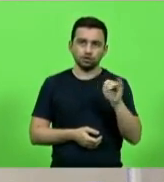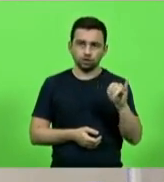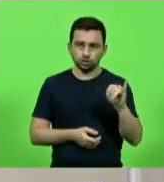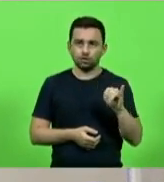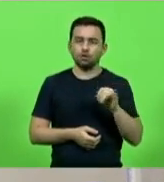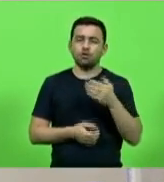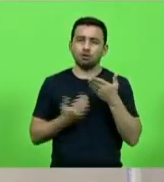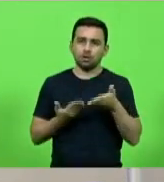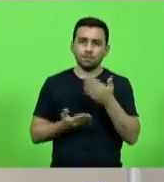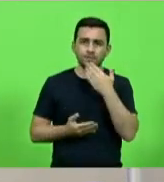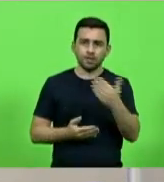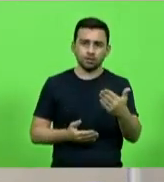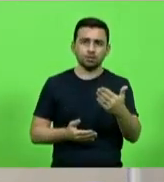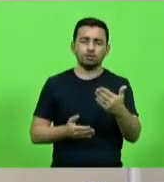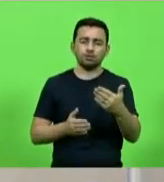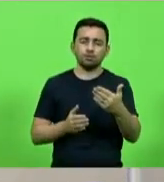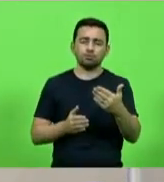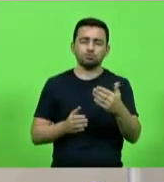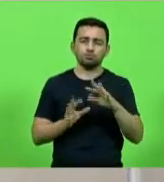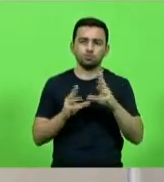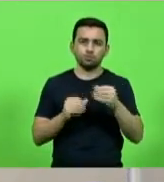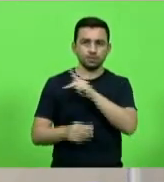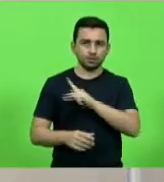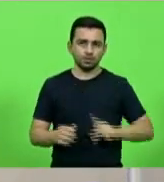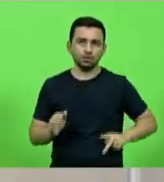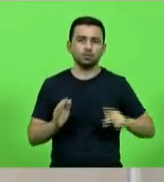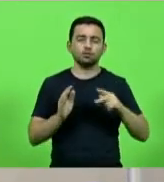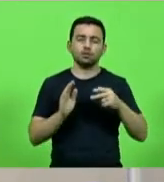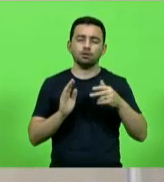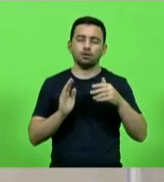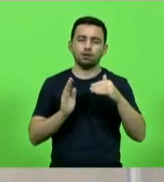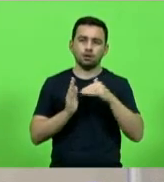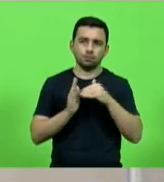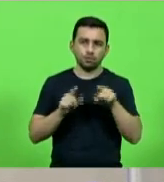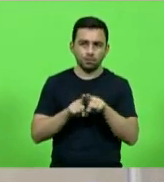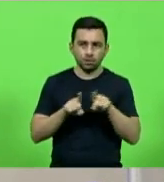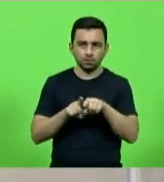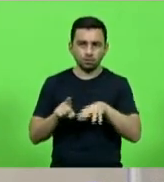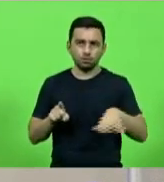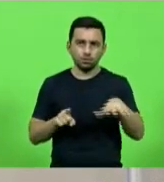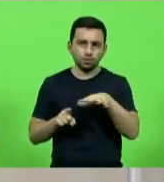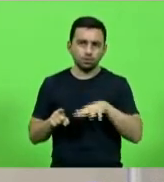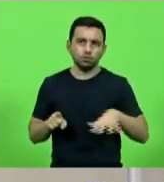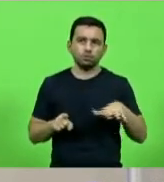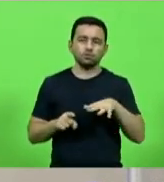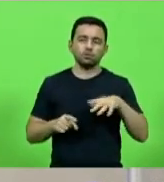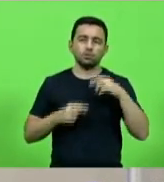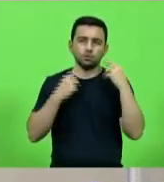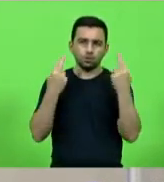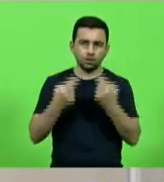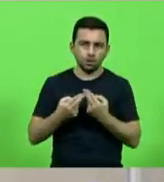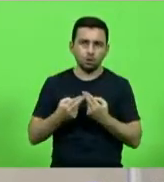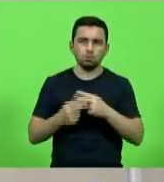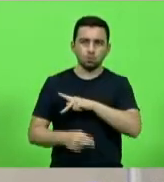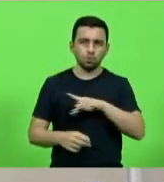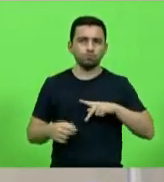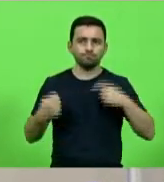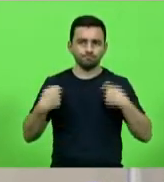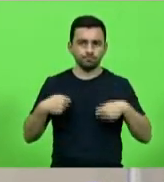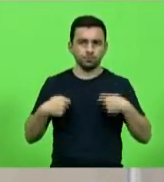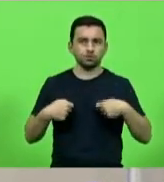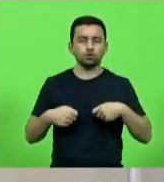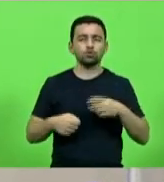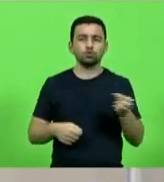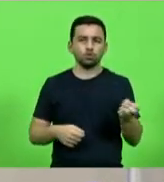Apelando ao presidente da Câmara dos Deputados Federais e demais autoridades que promovam conjuntamente a audiência pública a respeito da implantação das novas técnicas de